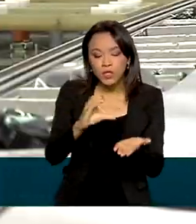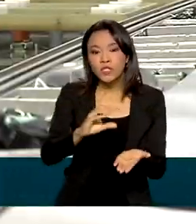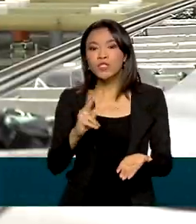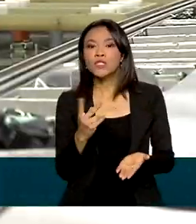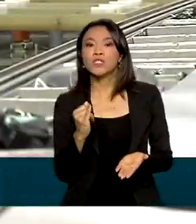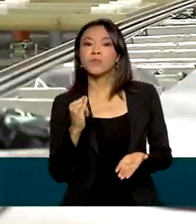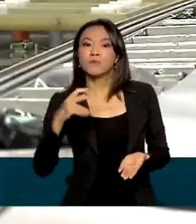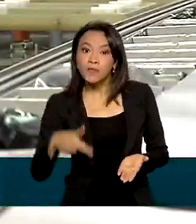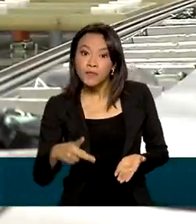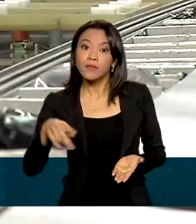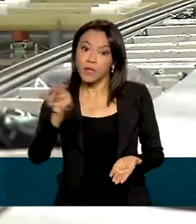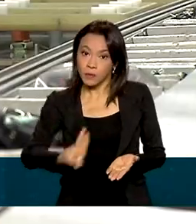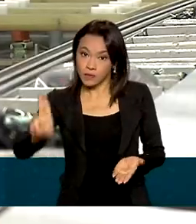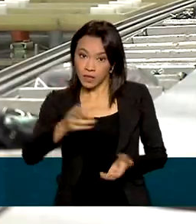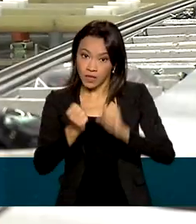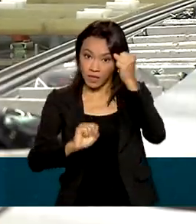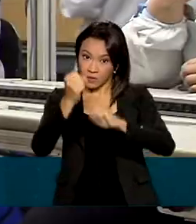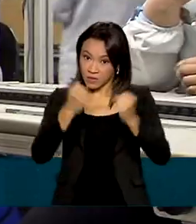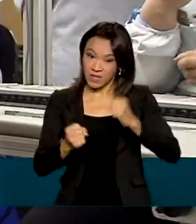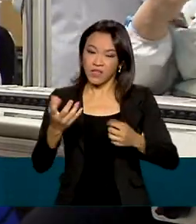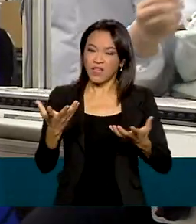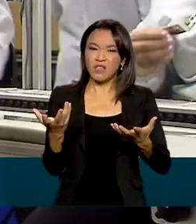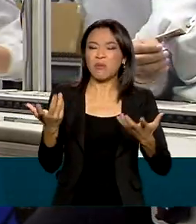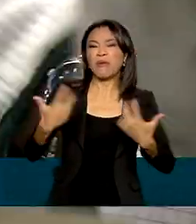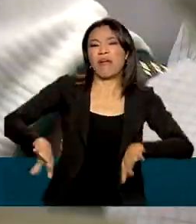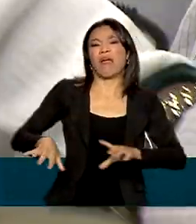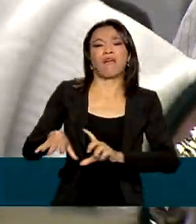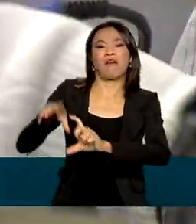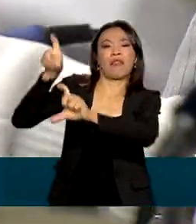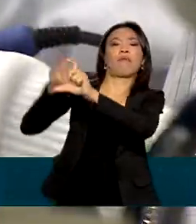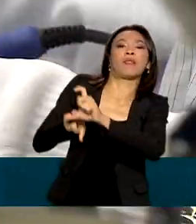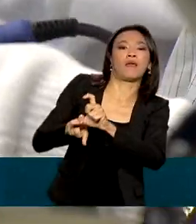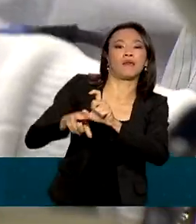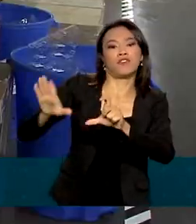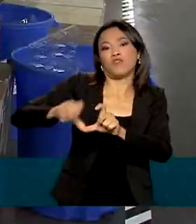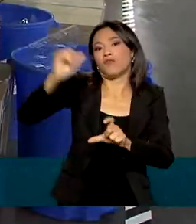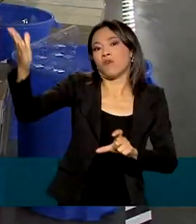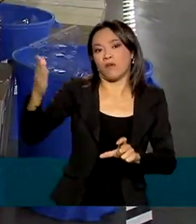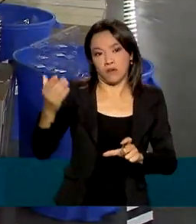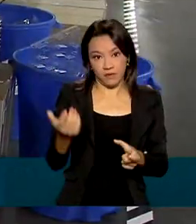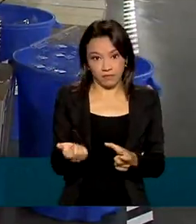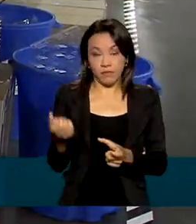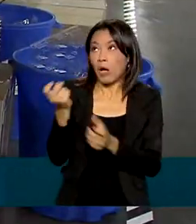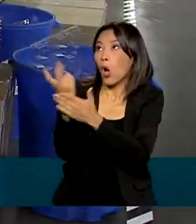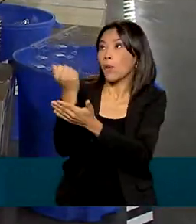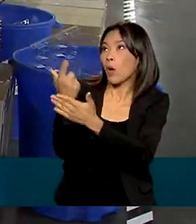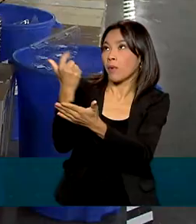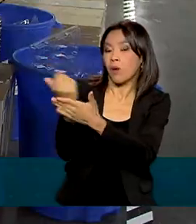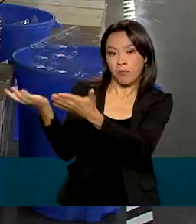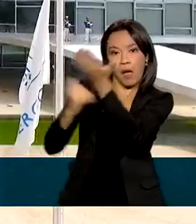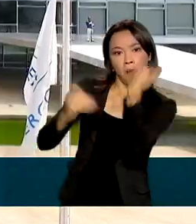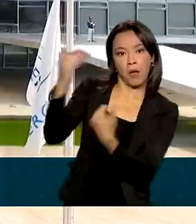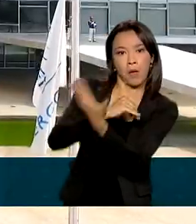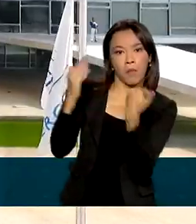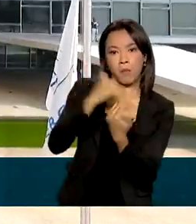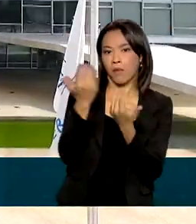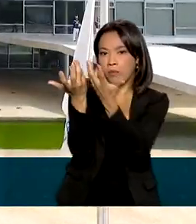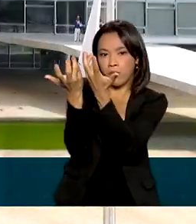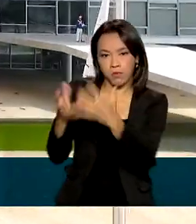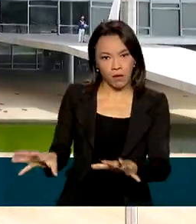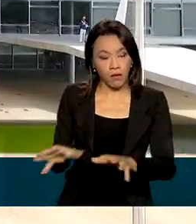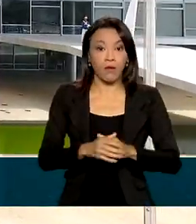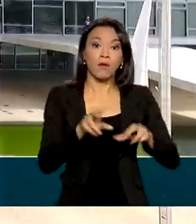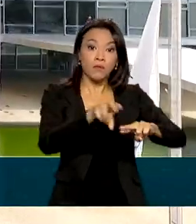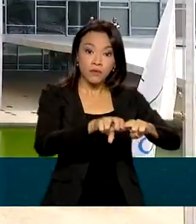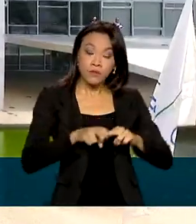quer ficar livre da dependência da importação. Há potencial para o crescimento do setor. Por isso, o